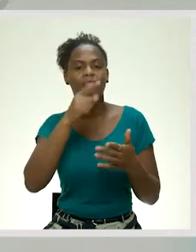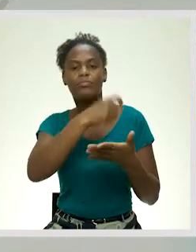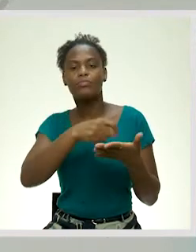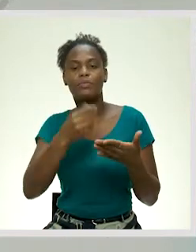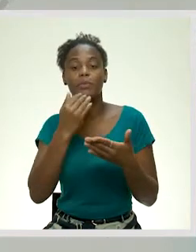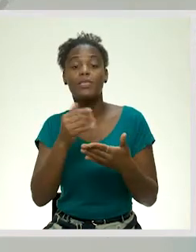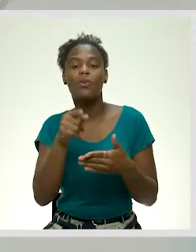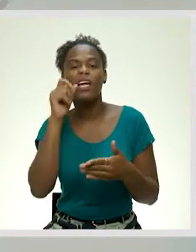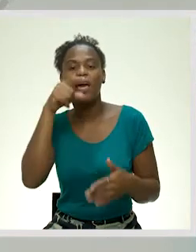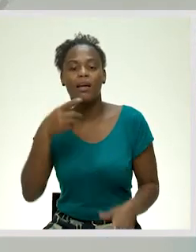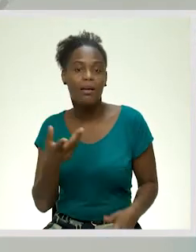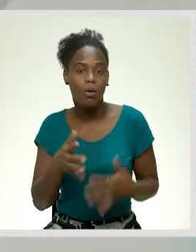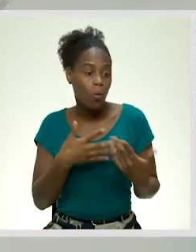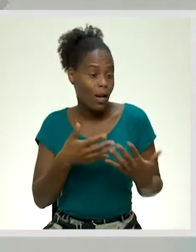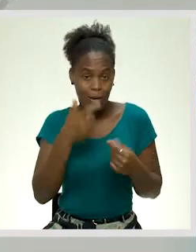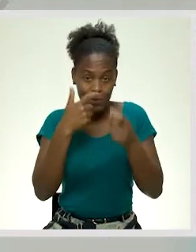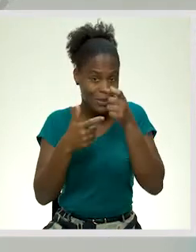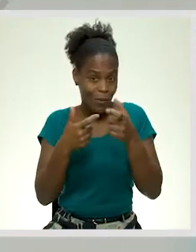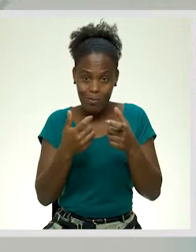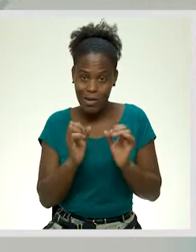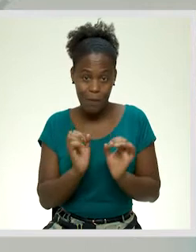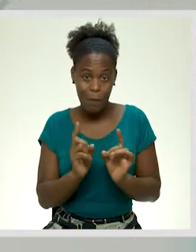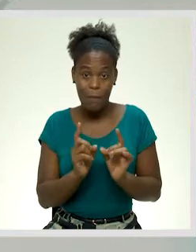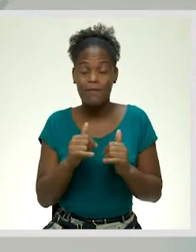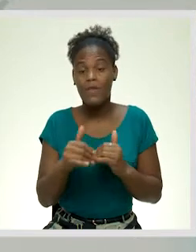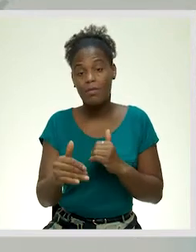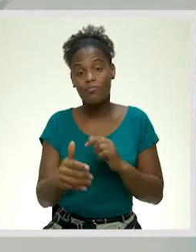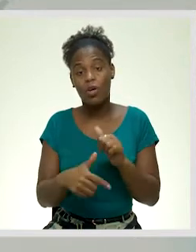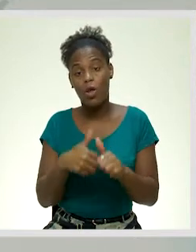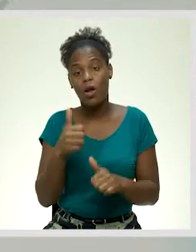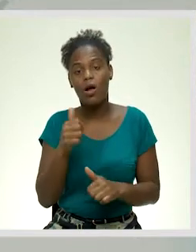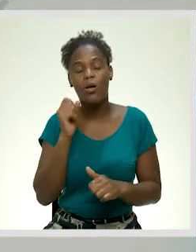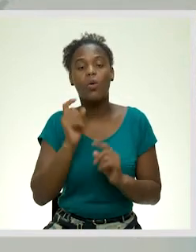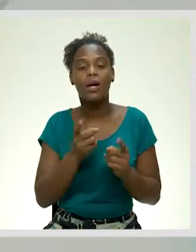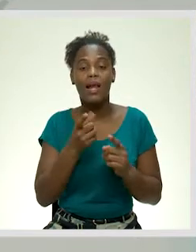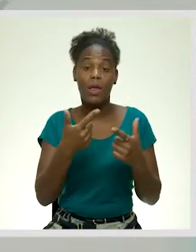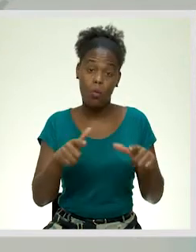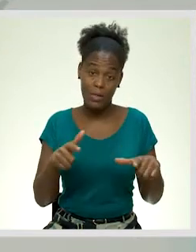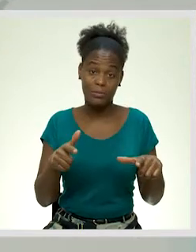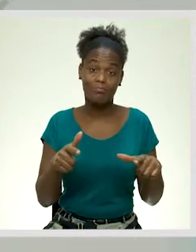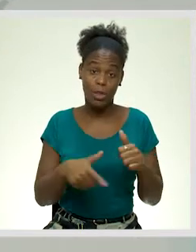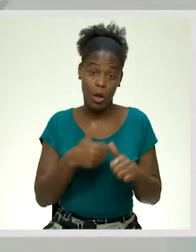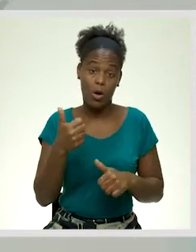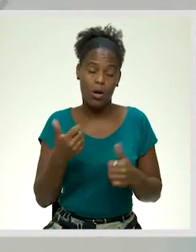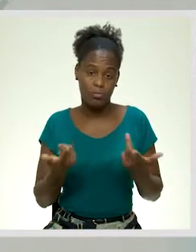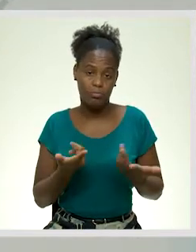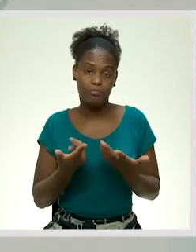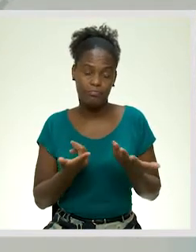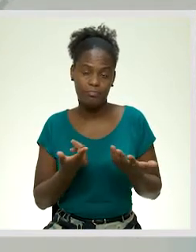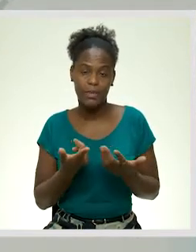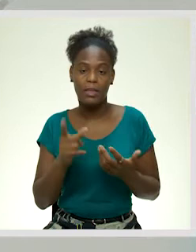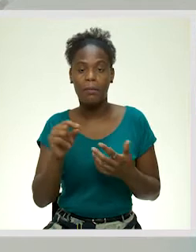requerimento. Não é a qualquer pessoa. Nós devemos adequar o quê? Muito bem. A linguagem, certo?